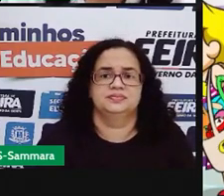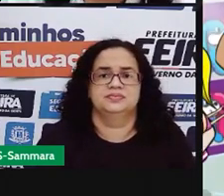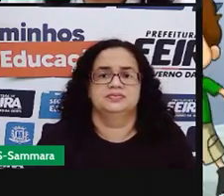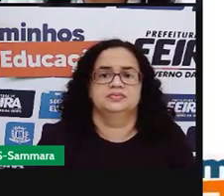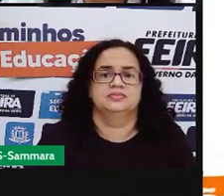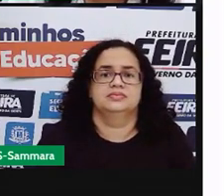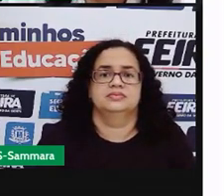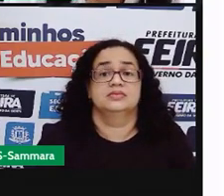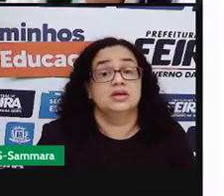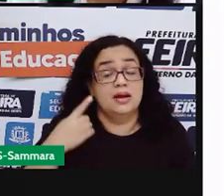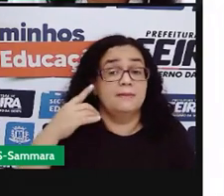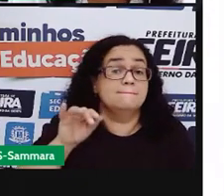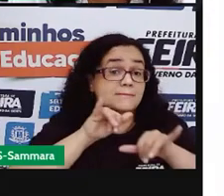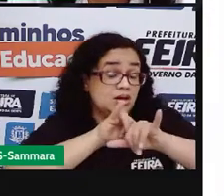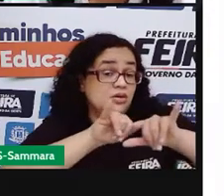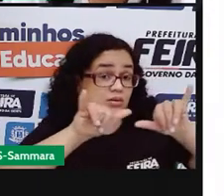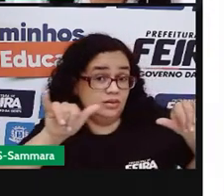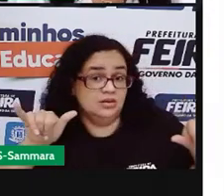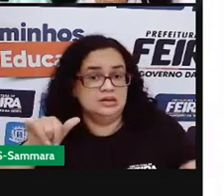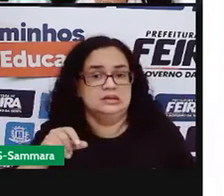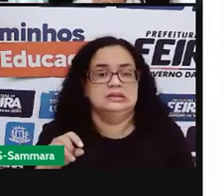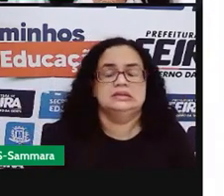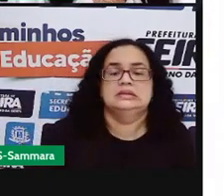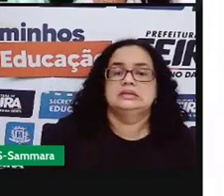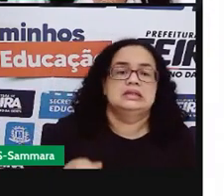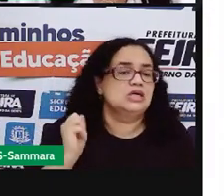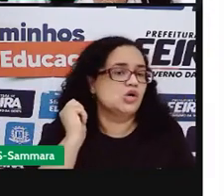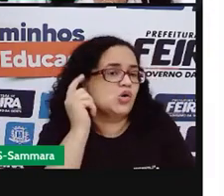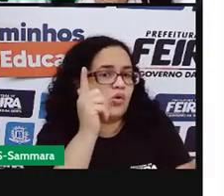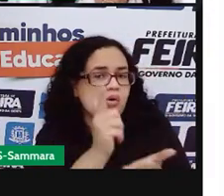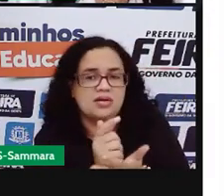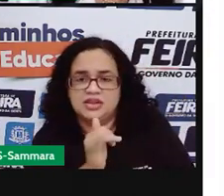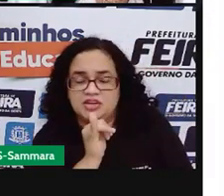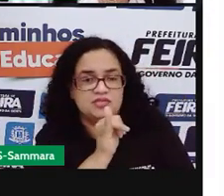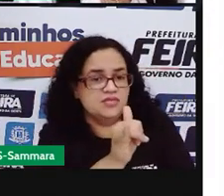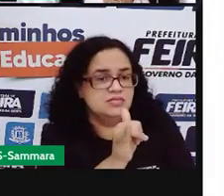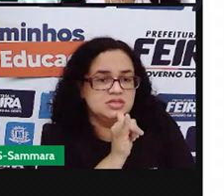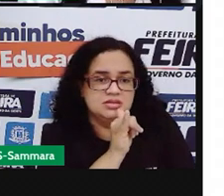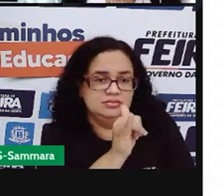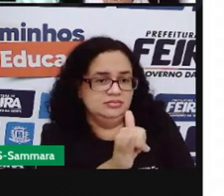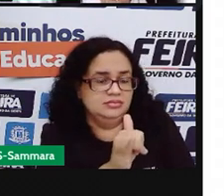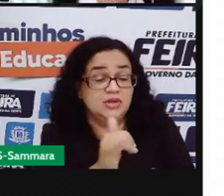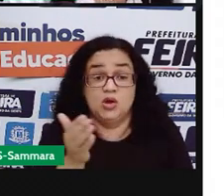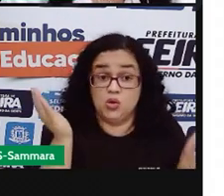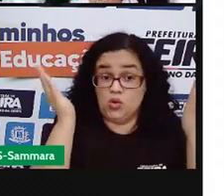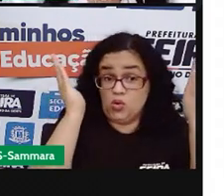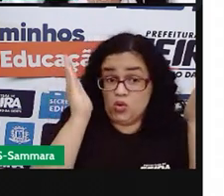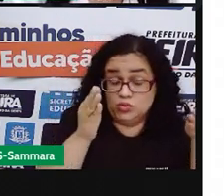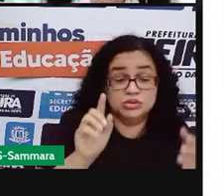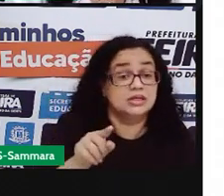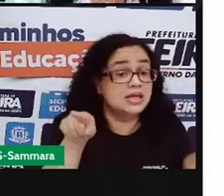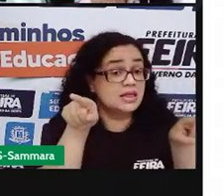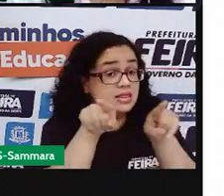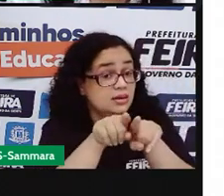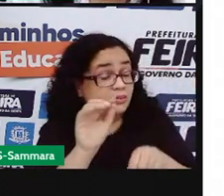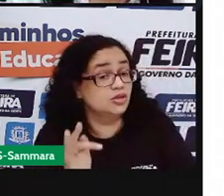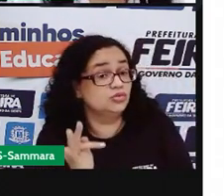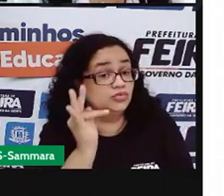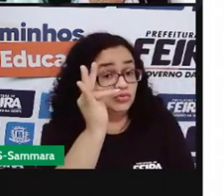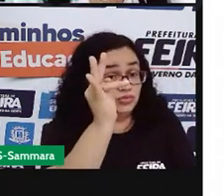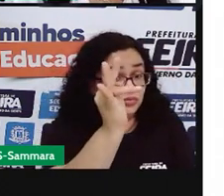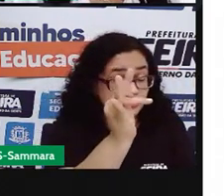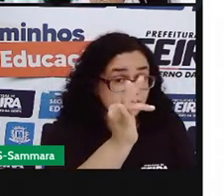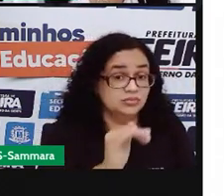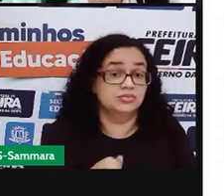para o mercado, a criança é um consumidor em formação de hoje e do amanhã e uma